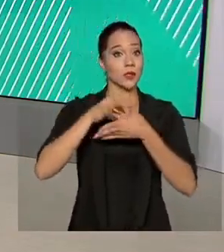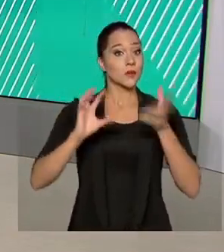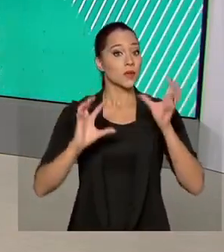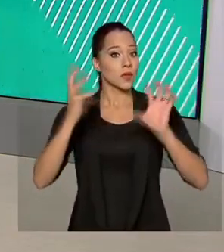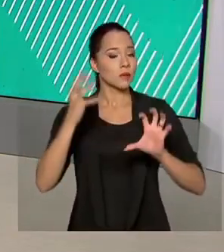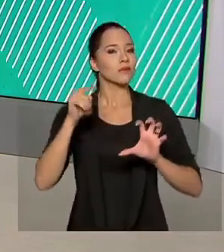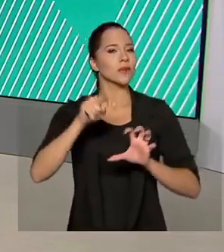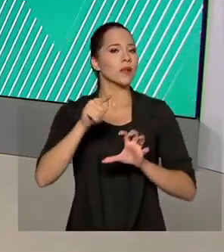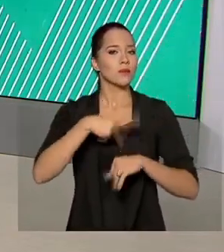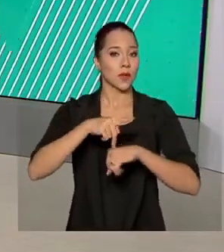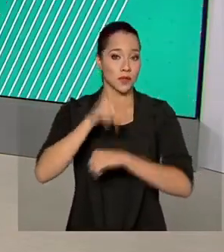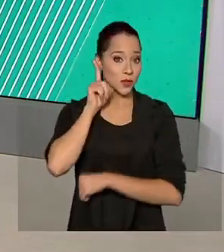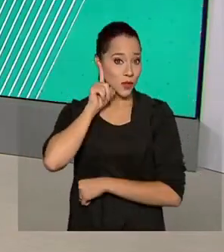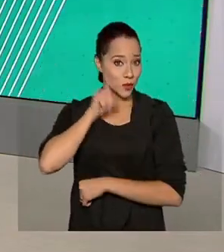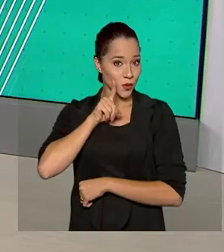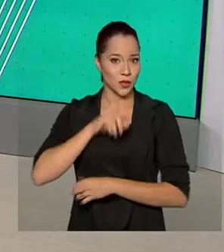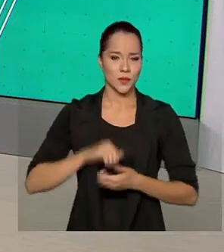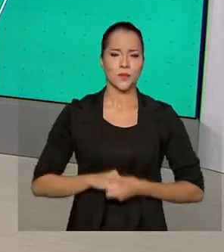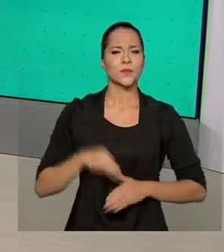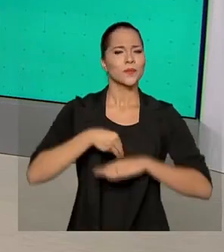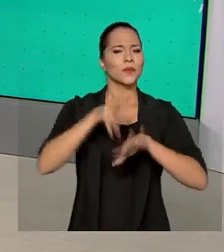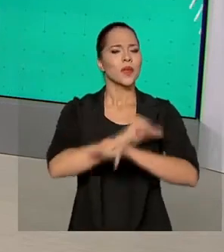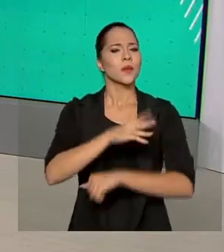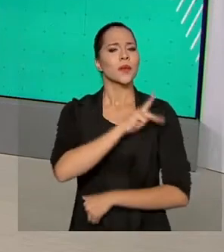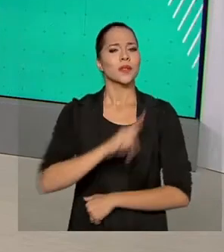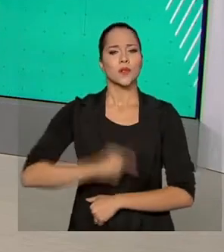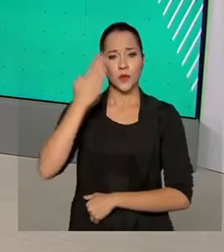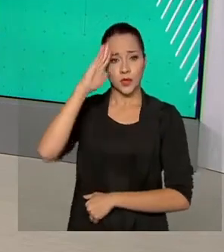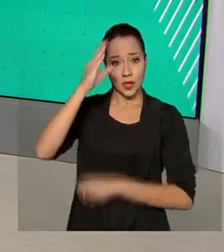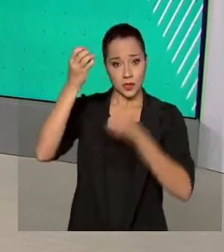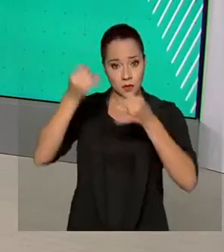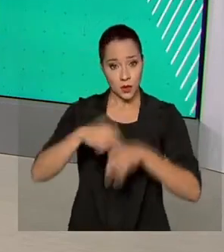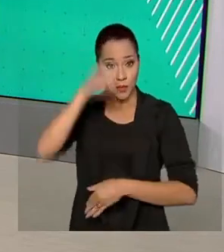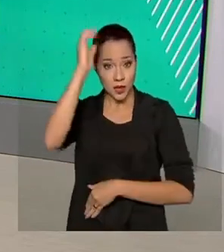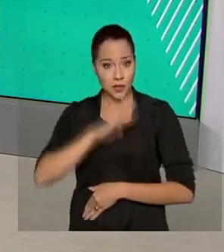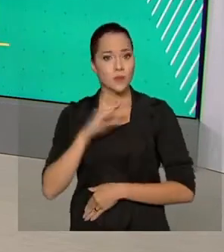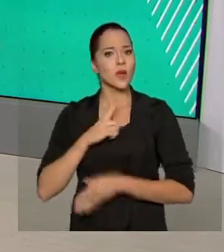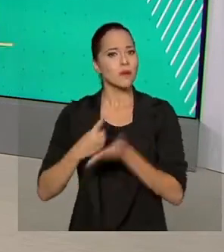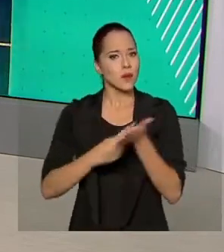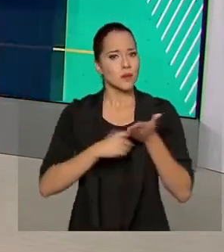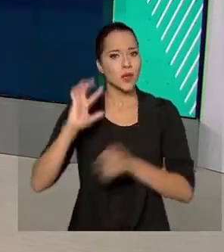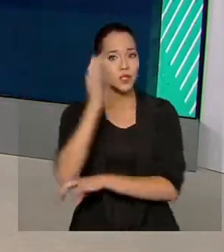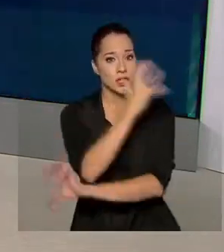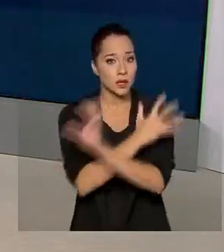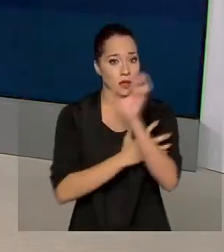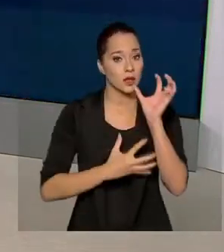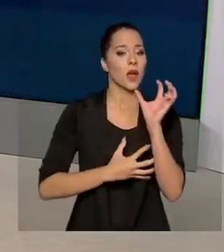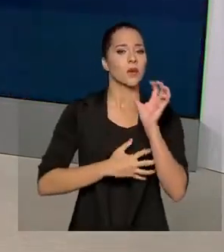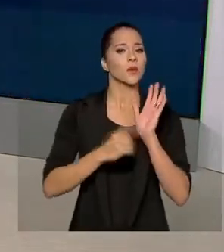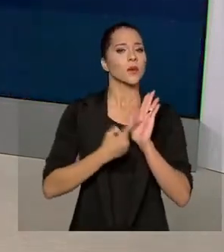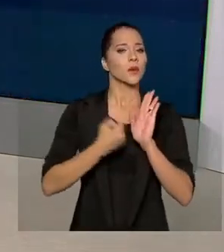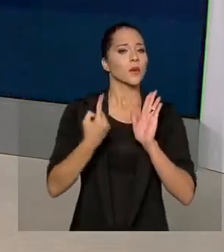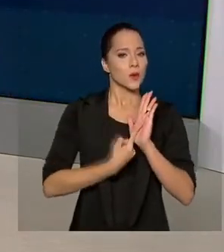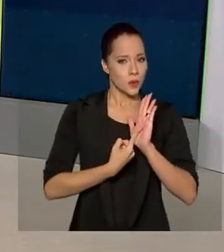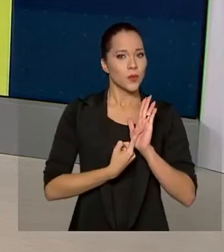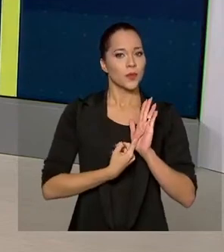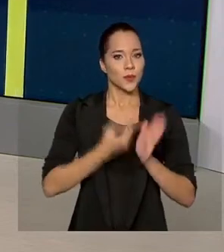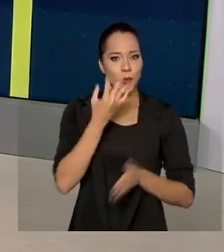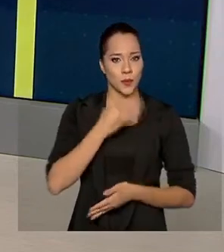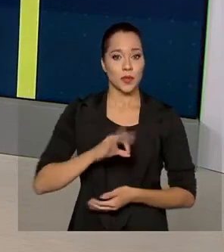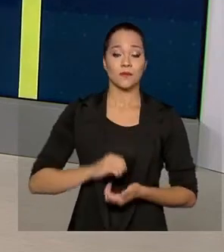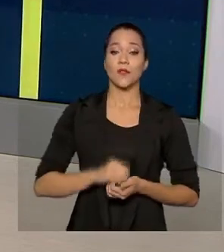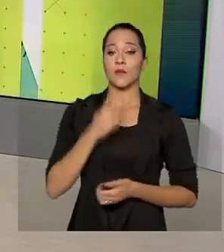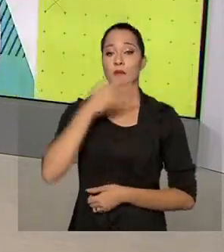realizada nos Estados Unidos. Na mensagem, o presidente Bolsonaro disse que o Brasil tem agenda ambiental historicamente como compromisso.